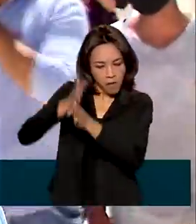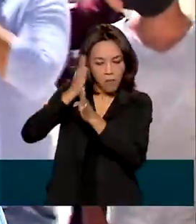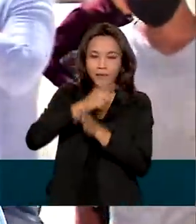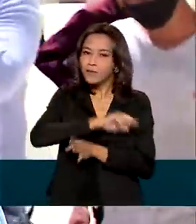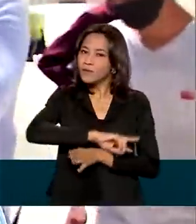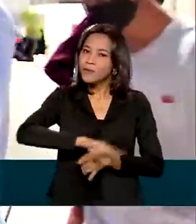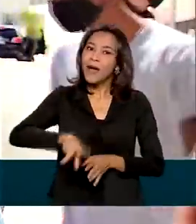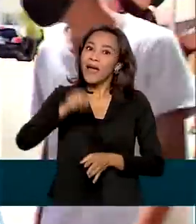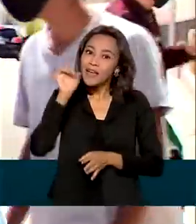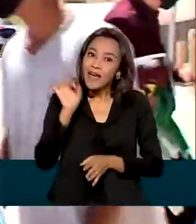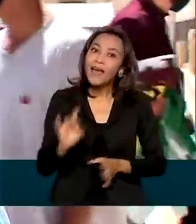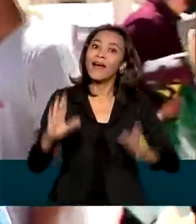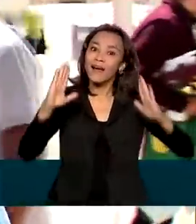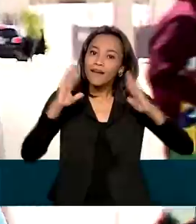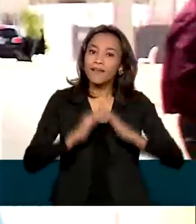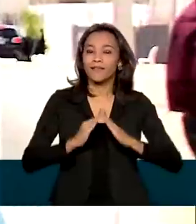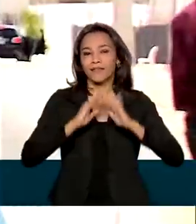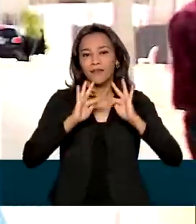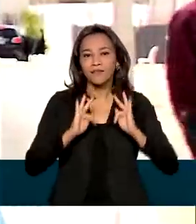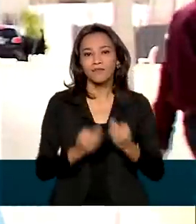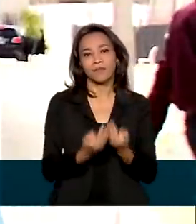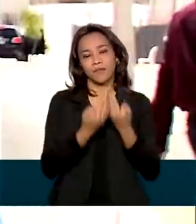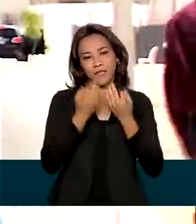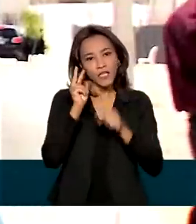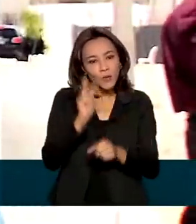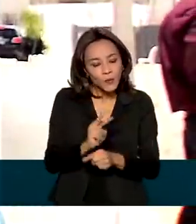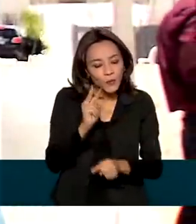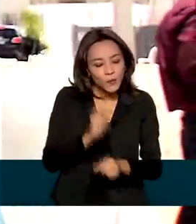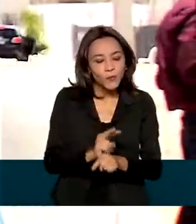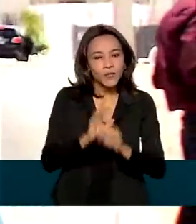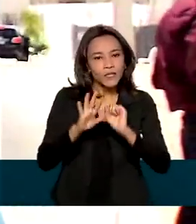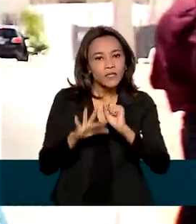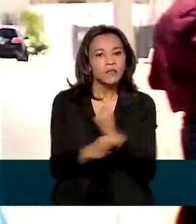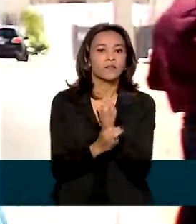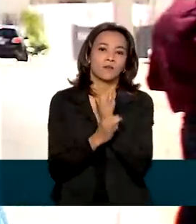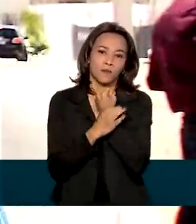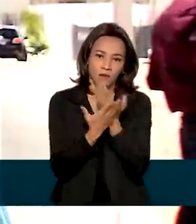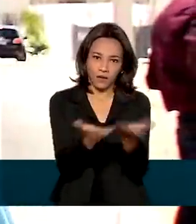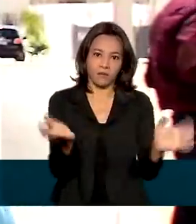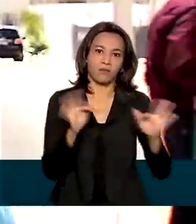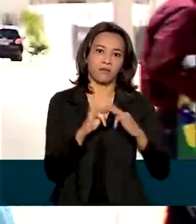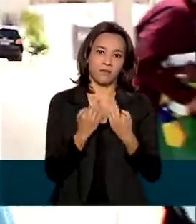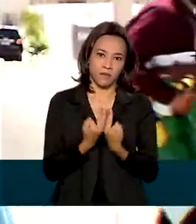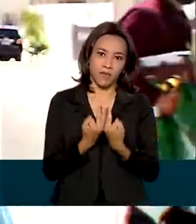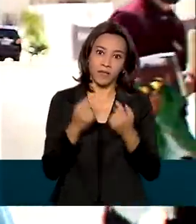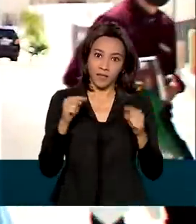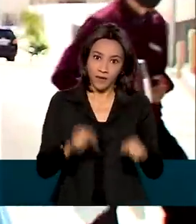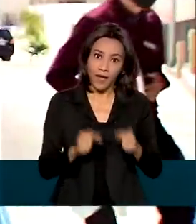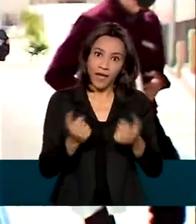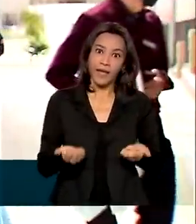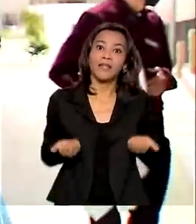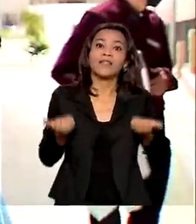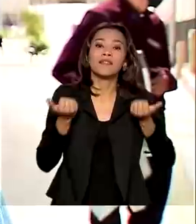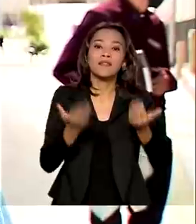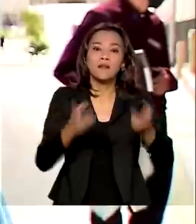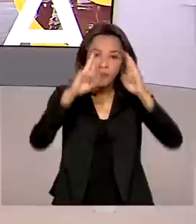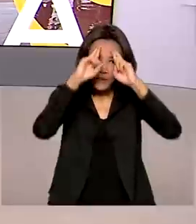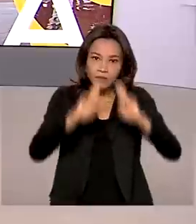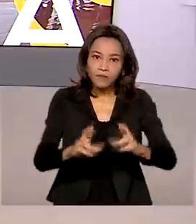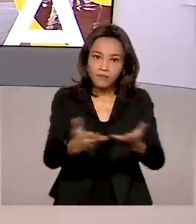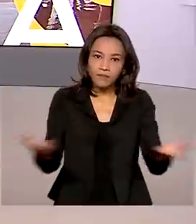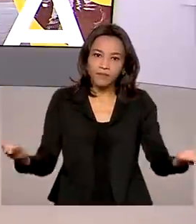é o esteio, é o início da família, é o que acolhe, é o que acaricia, é o que protege. Então, é um resgate de cidadania.